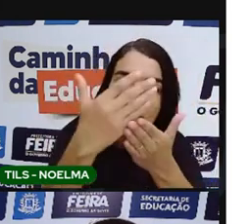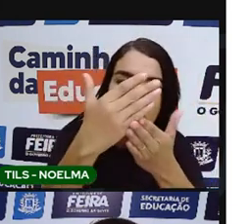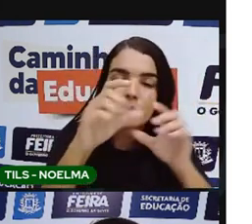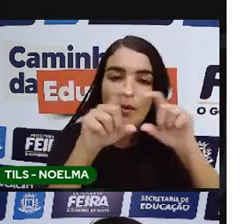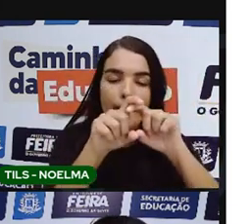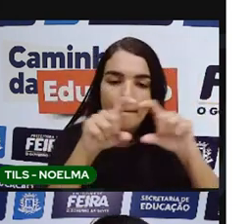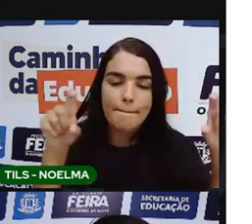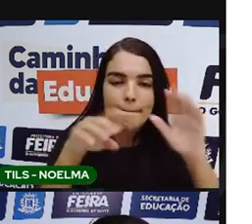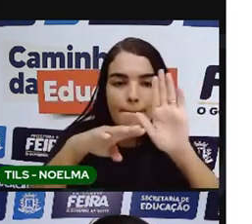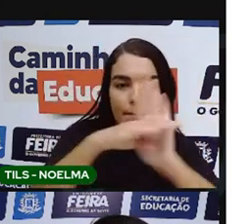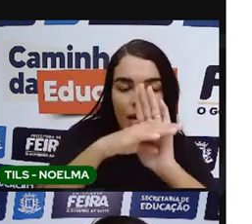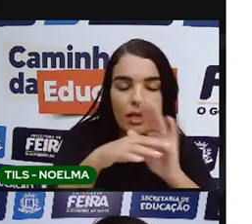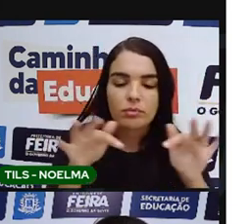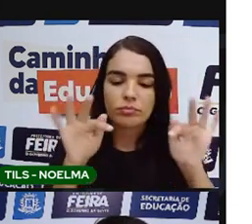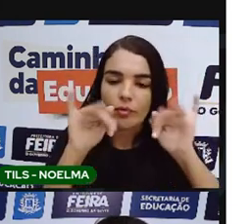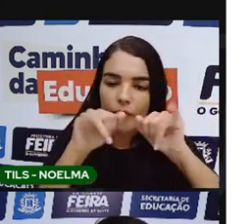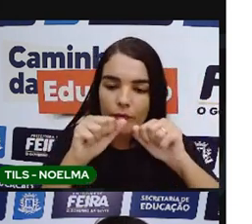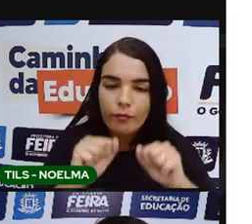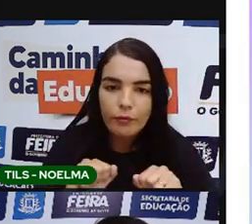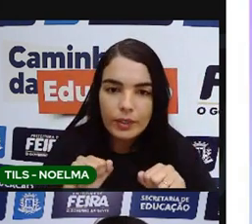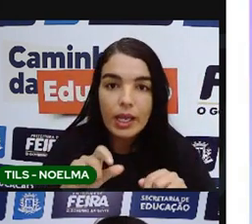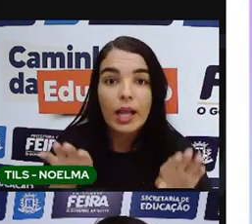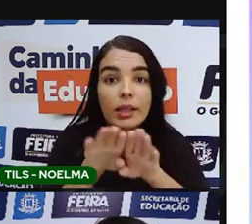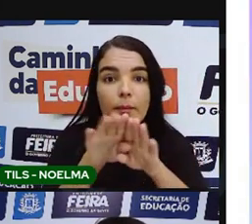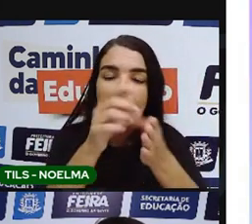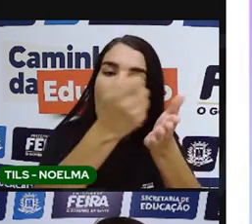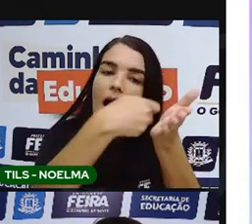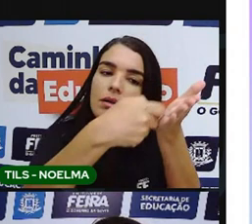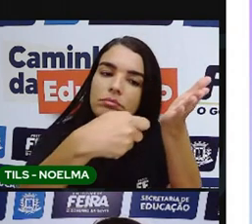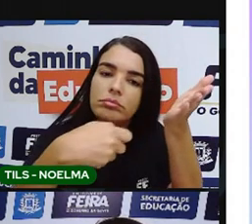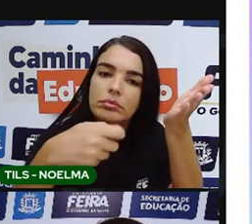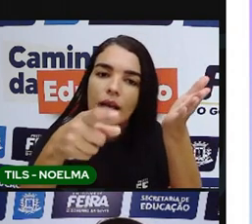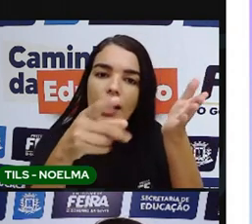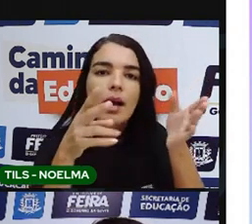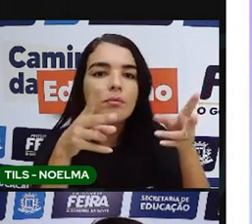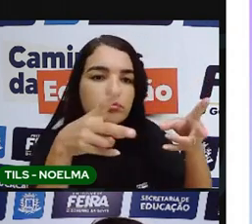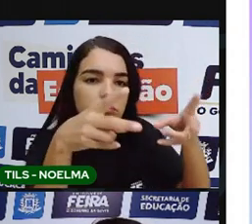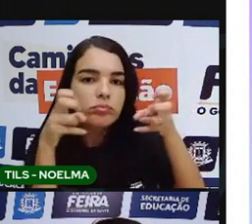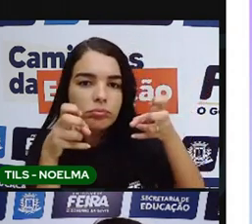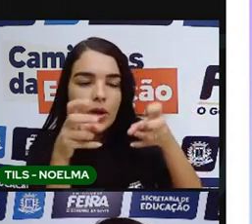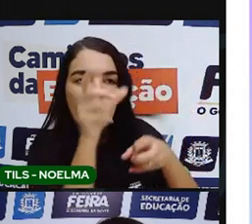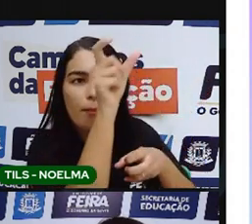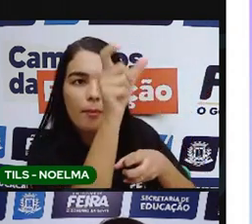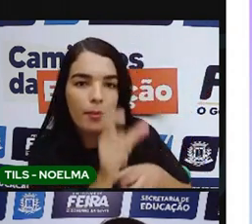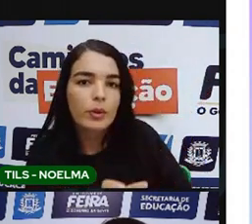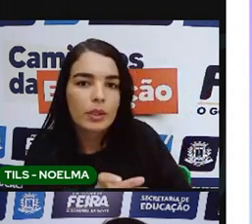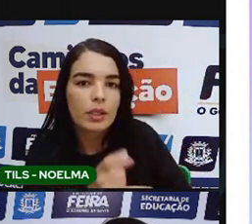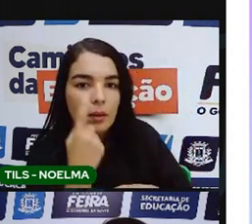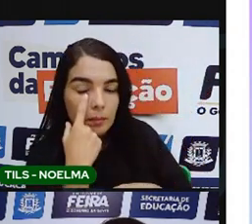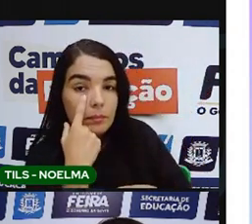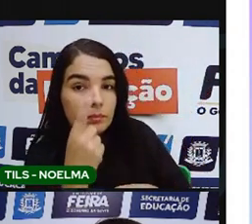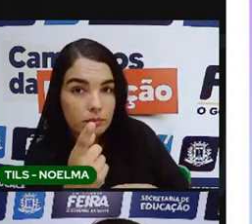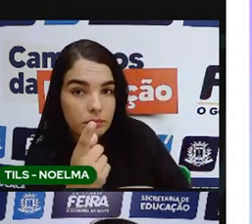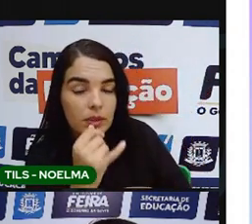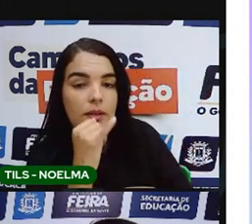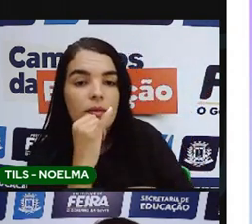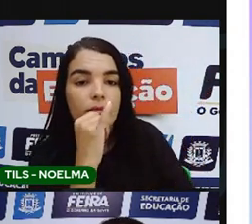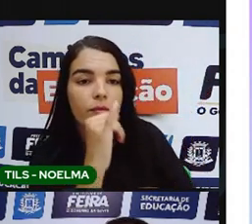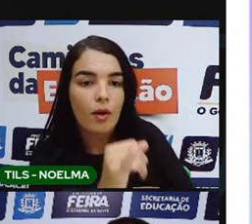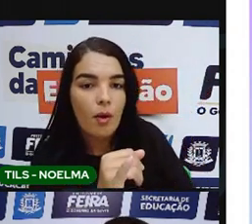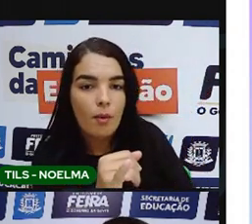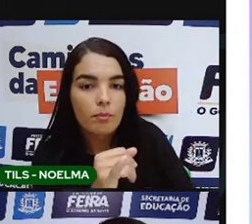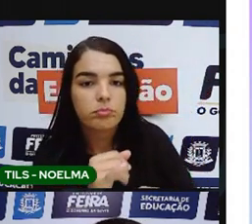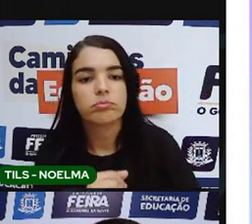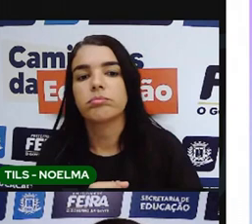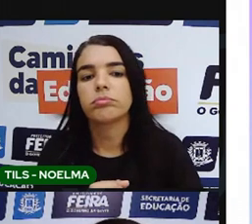despedida e assinatura. Tal qual nós temos essa carta aqui. Nós estamos falando de uma carta informal, né?